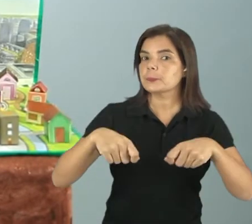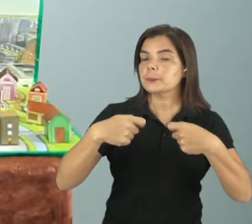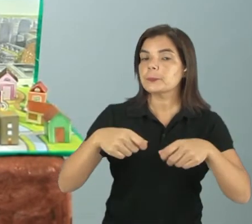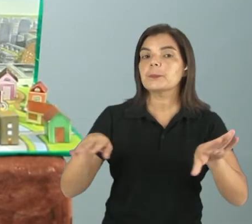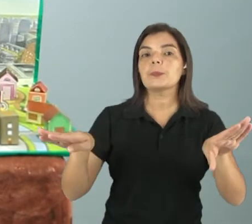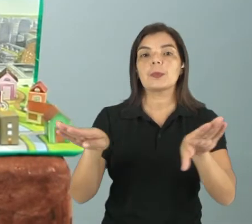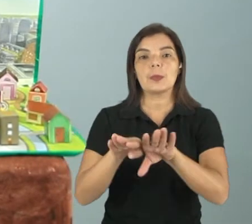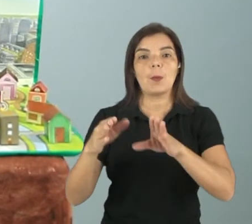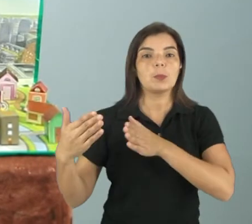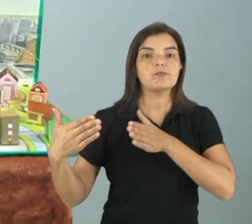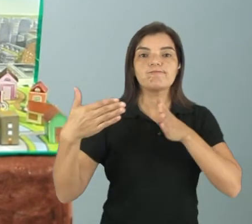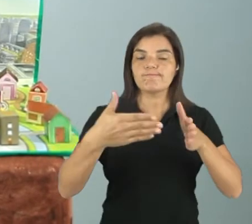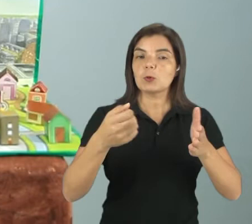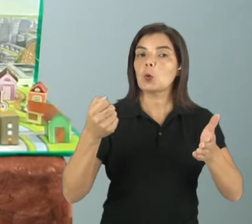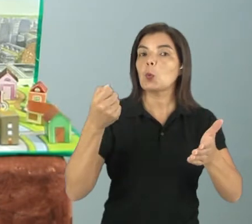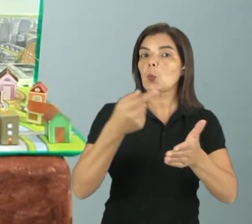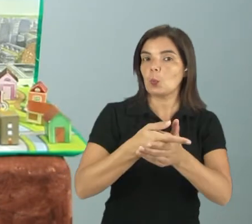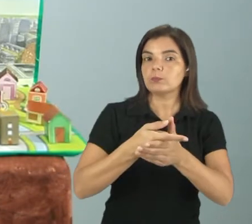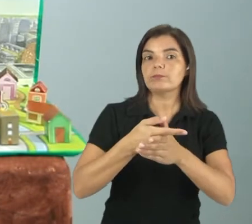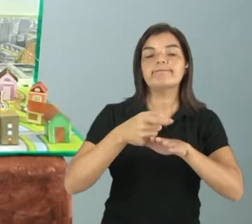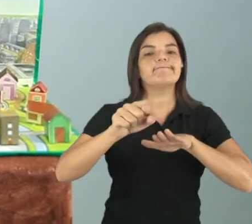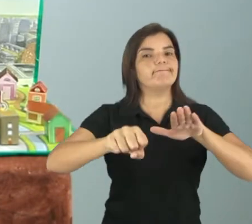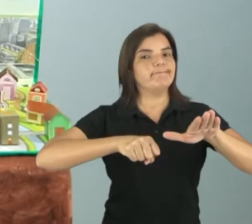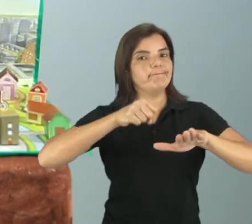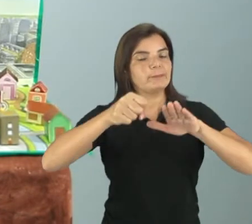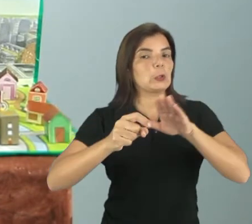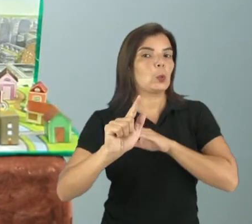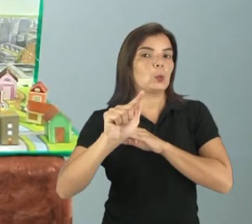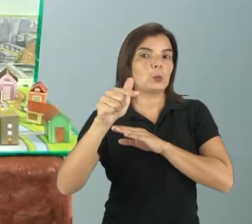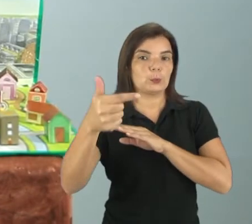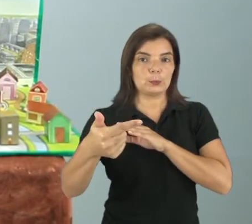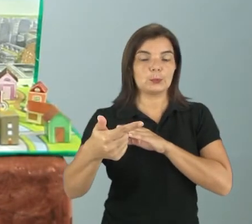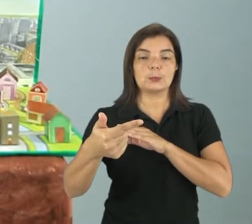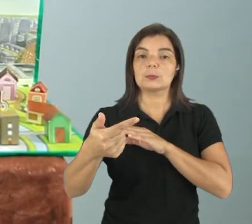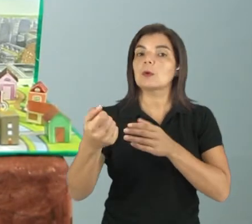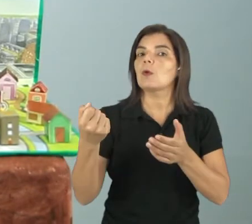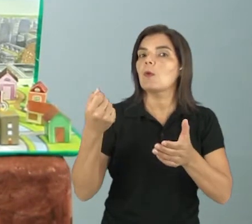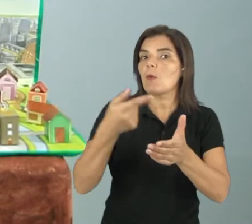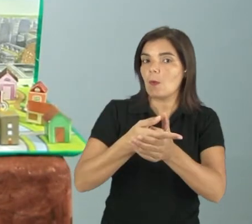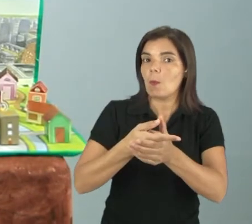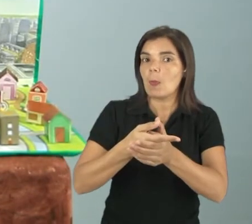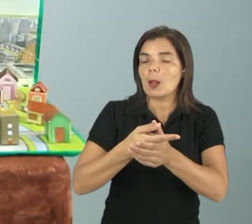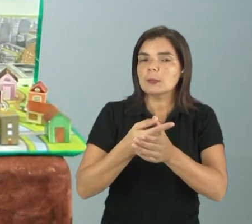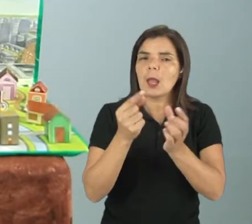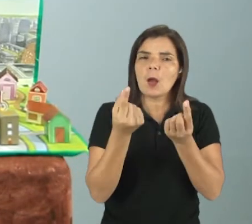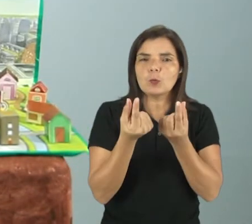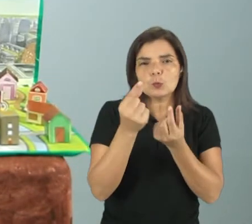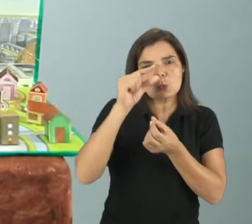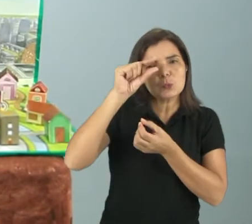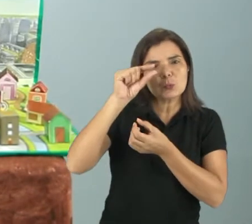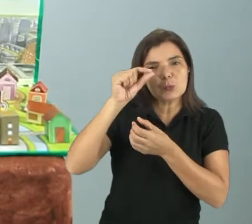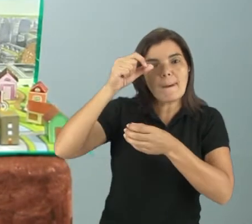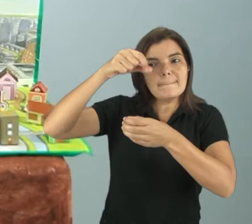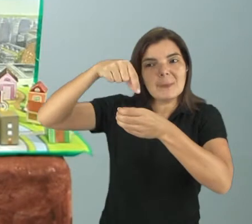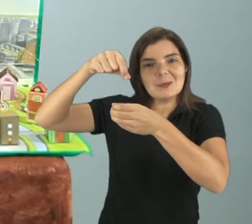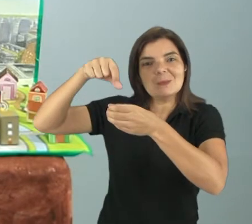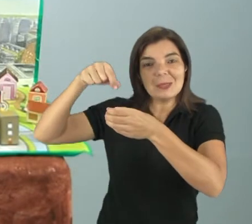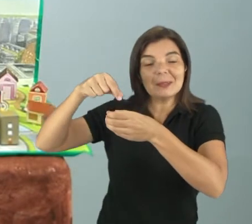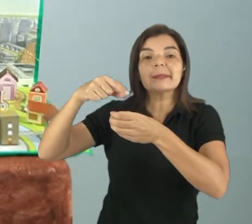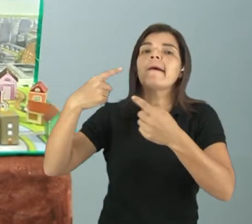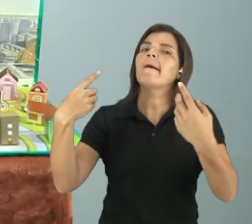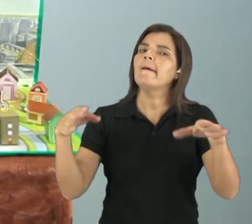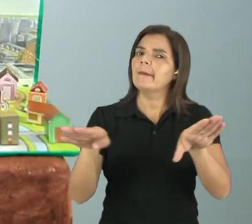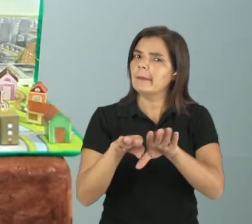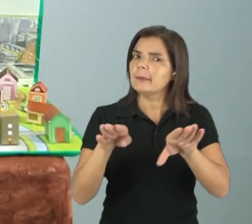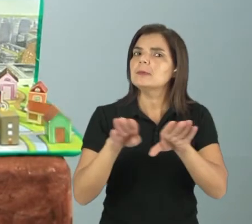vir também para comprar equipamentos, né, outros equipamentos, para comprar até sementes, né. E ela precisa